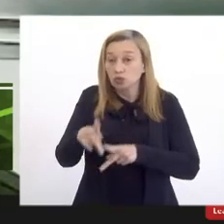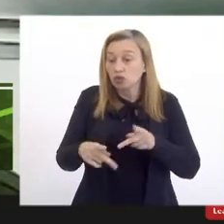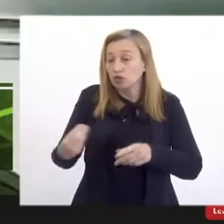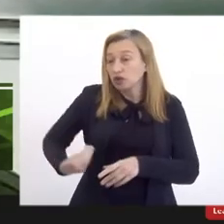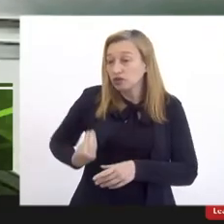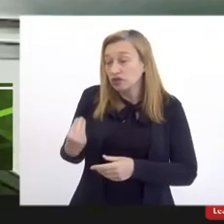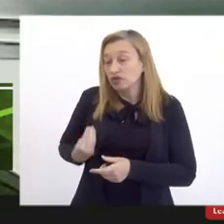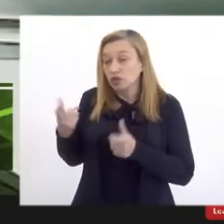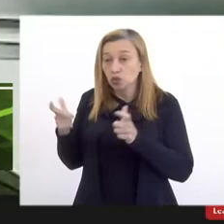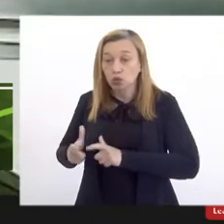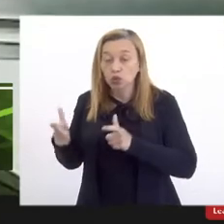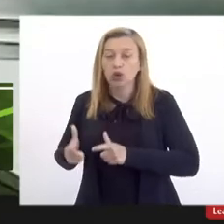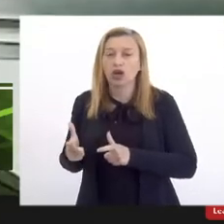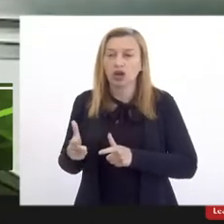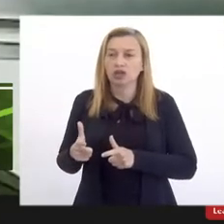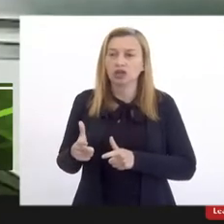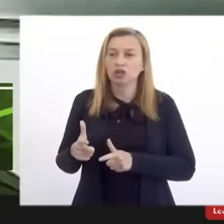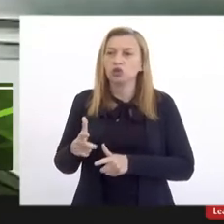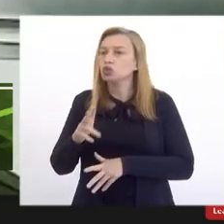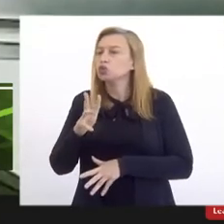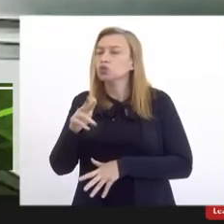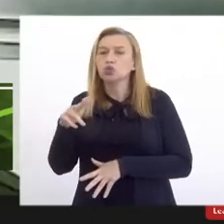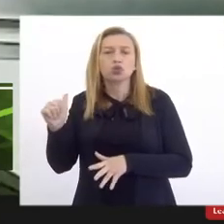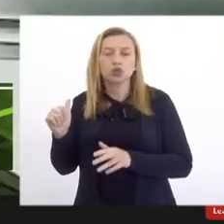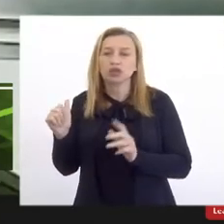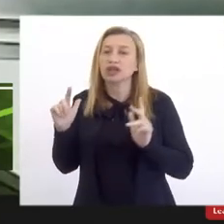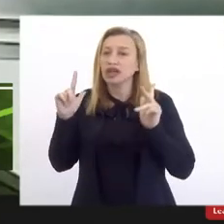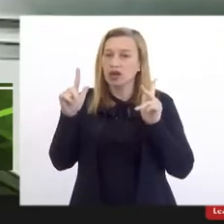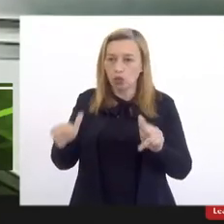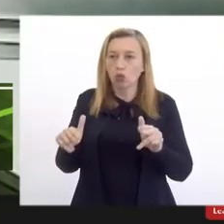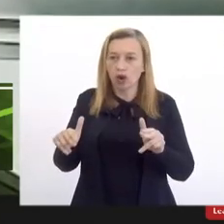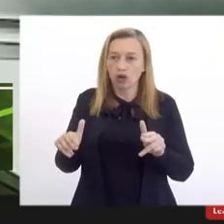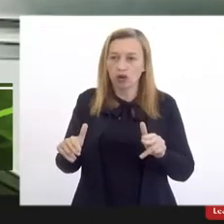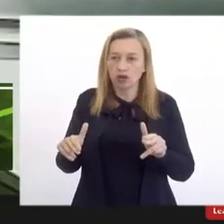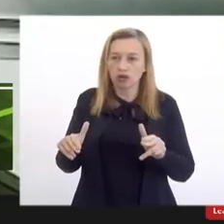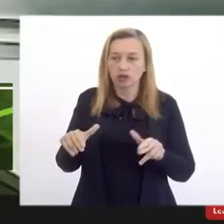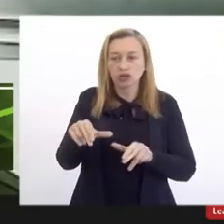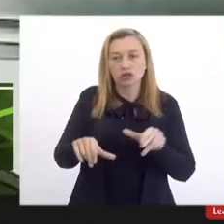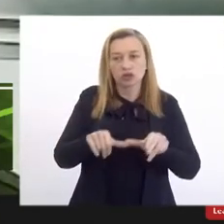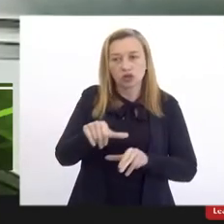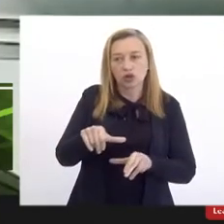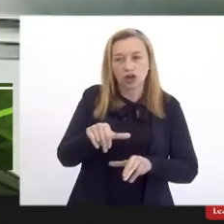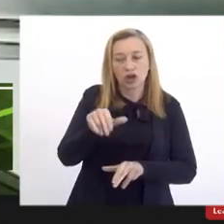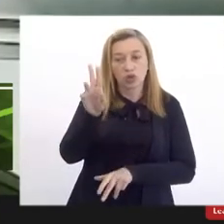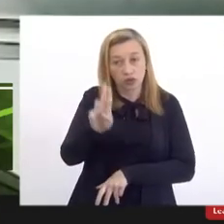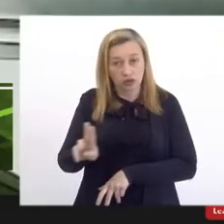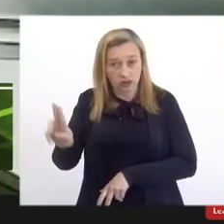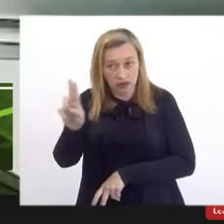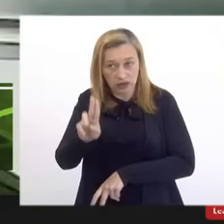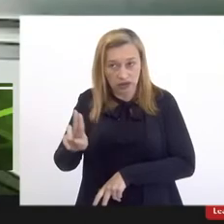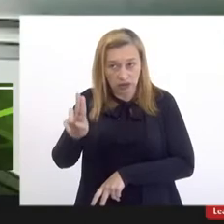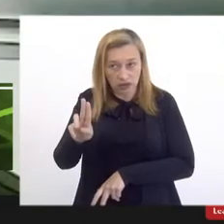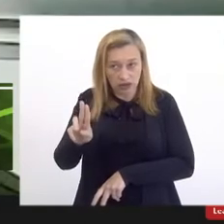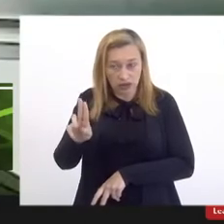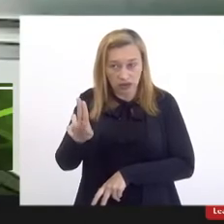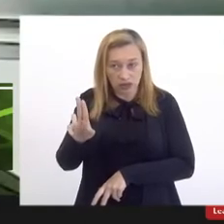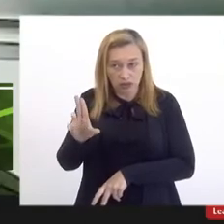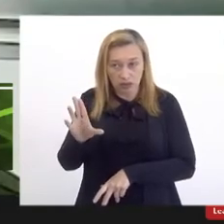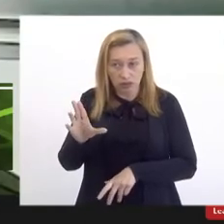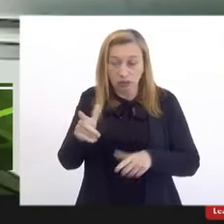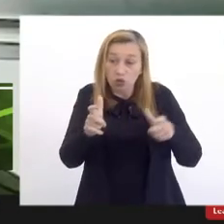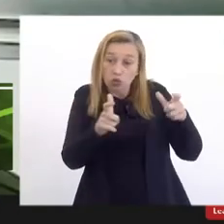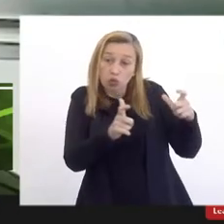porque jamais será a mesma coisa trocar uma universidade pelo campus.